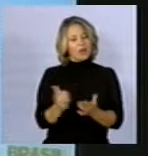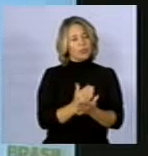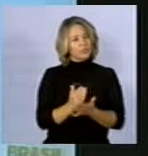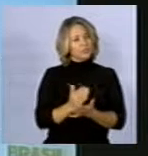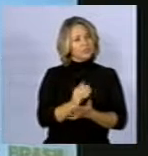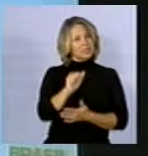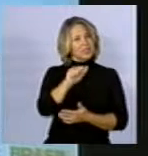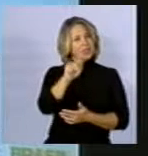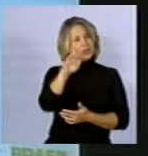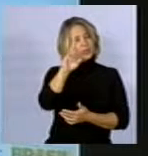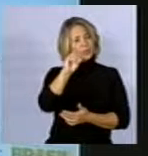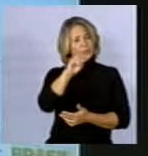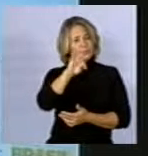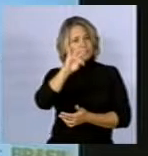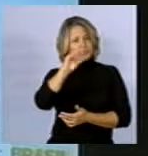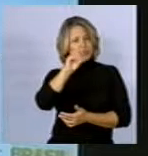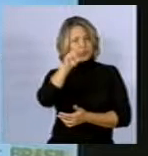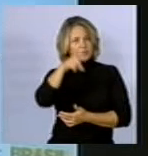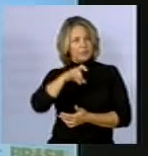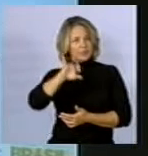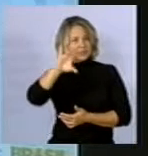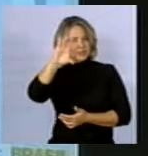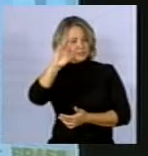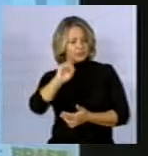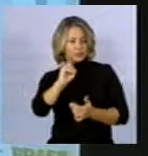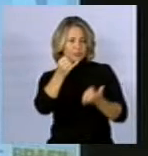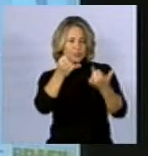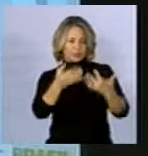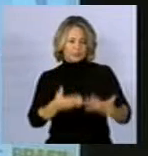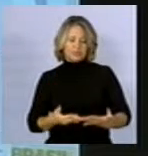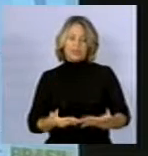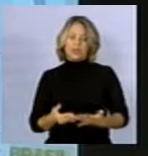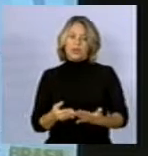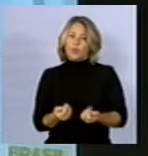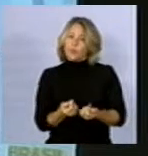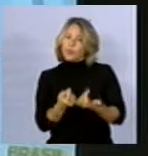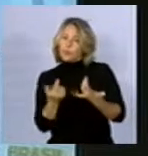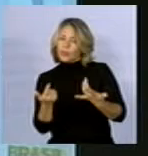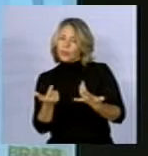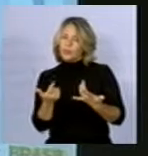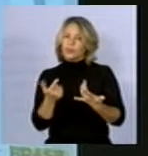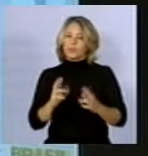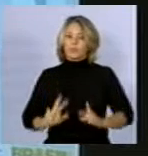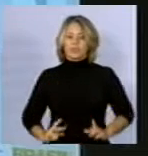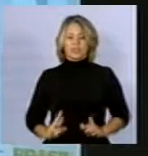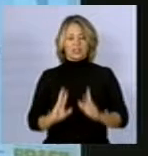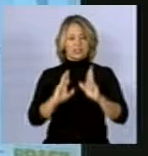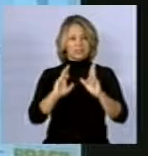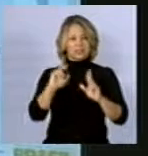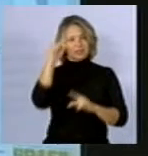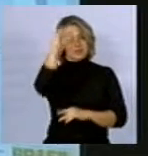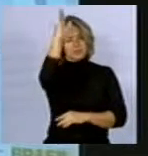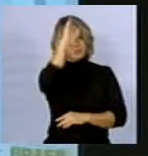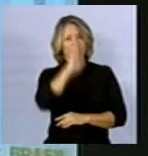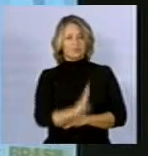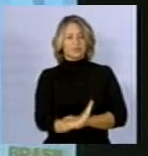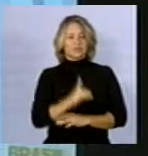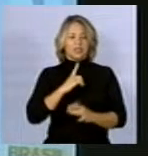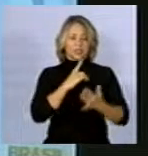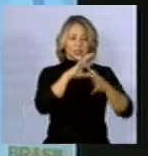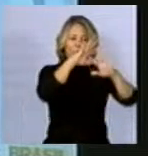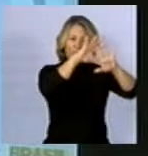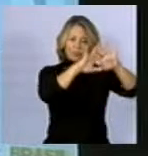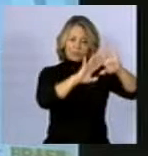Bem, vou falar um pouquinho da situação do câncer no Brasil. Aqui está um gráfico, um gráfico de